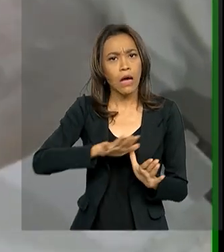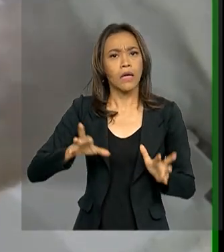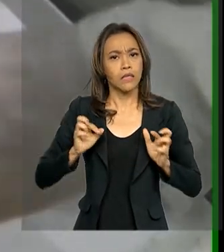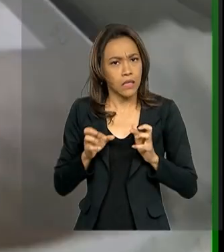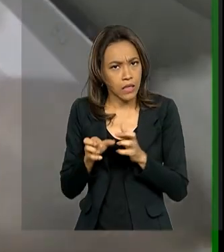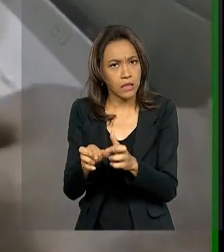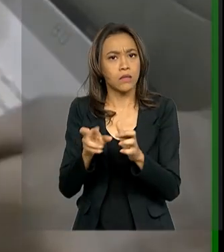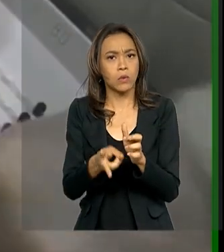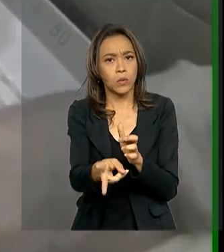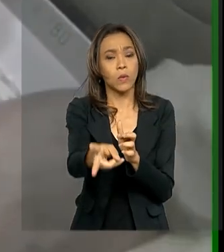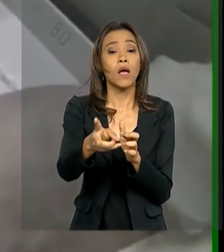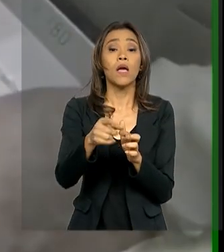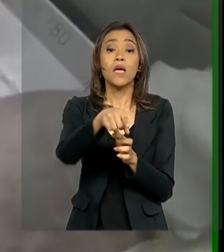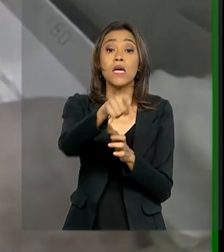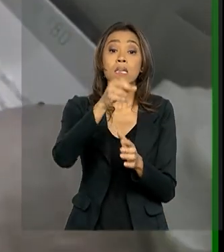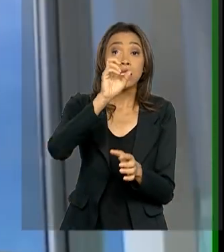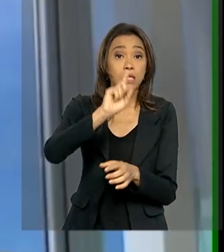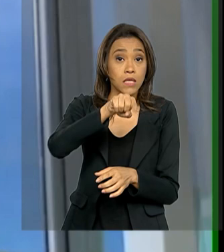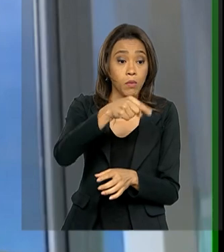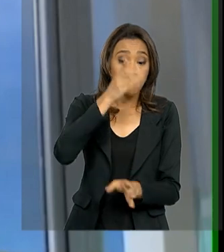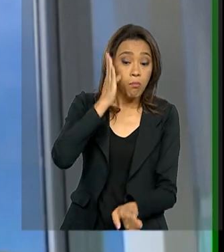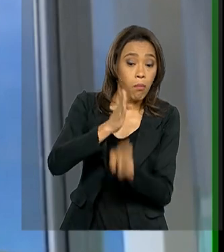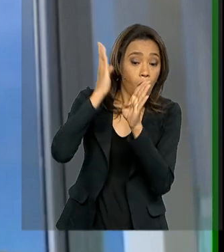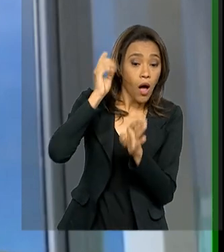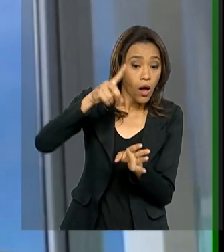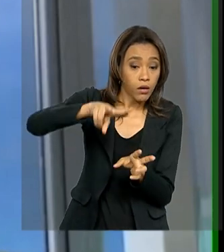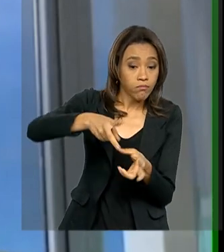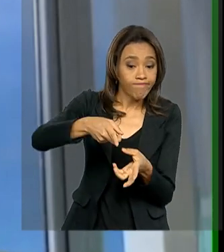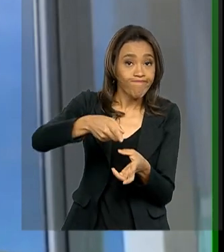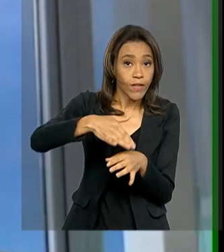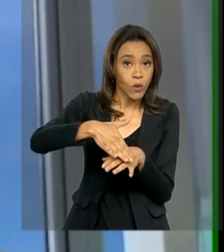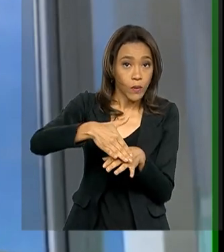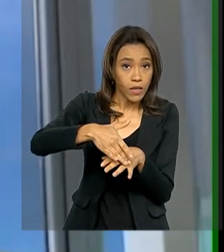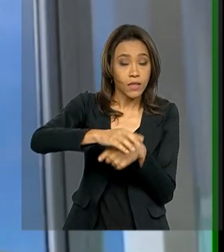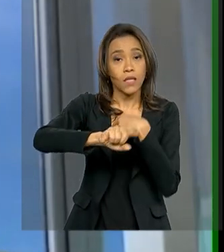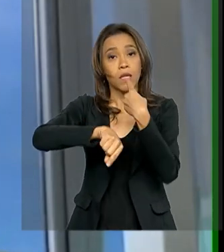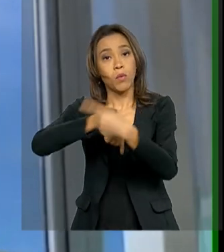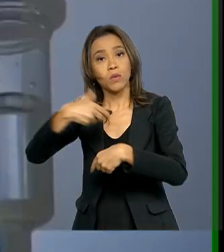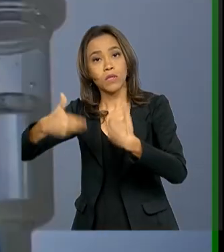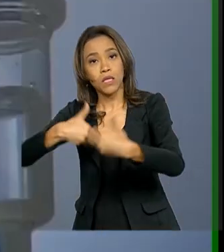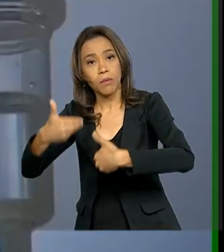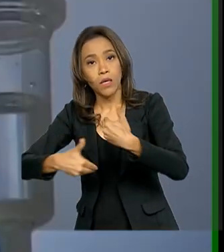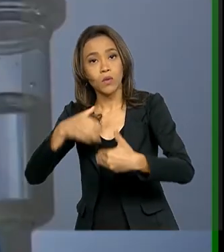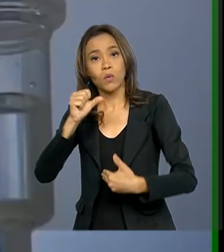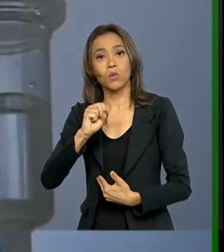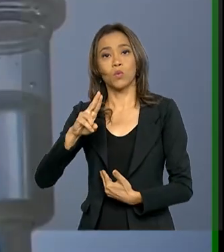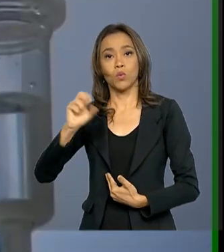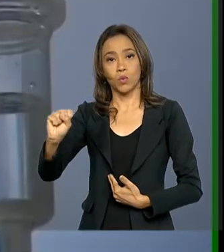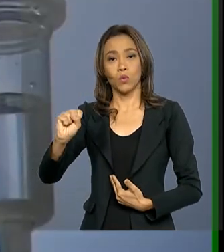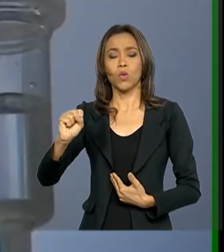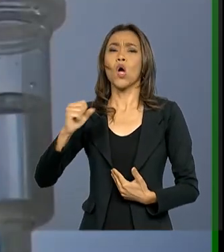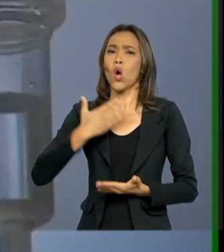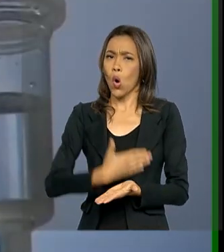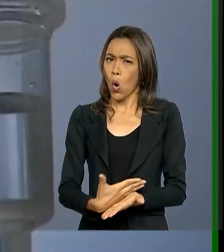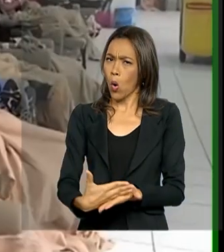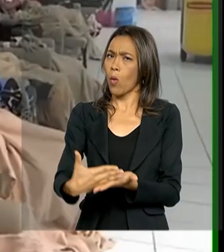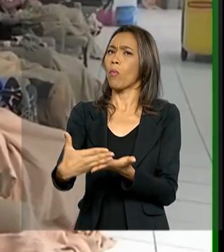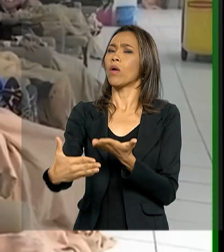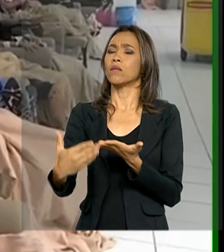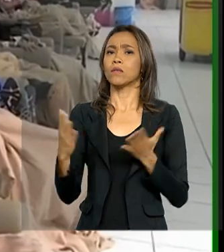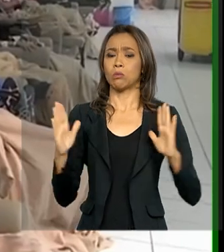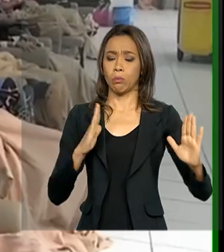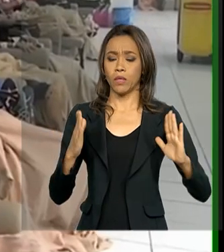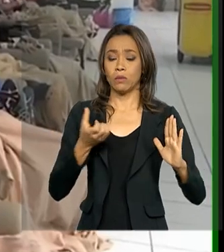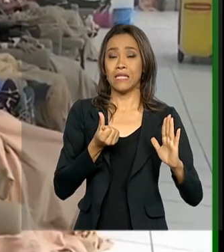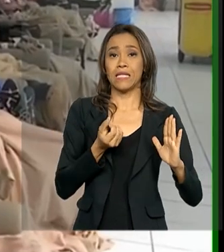determina que após o diagnóstico de câncer, o tratamento oncológico no SUS deve começar num prazo máximo de